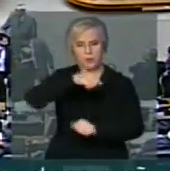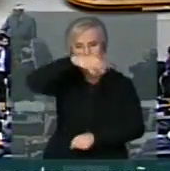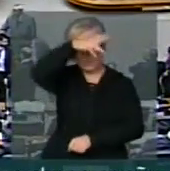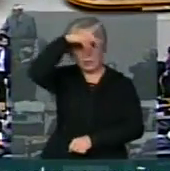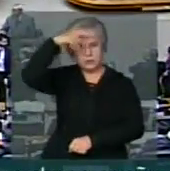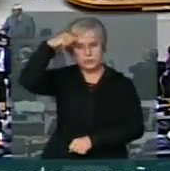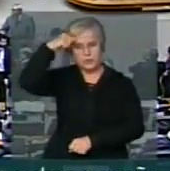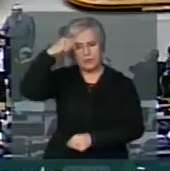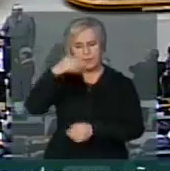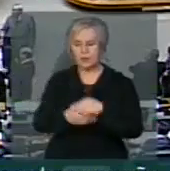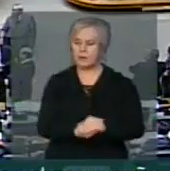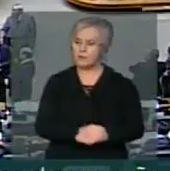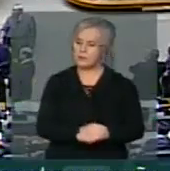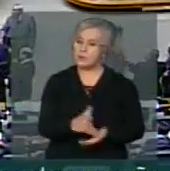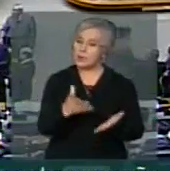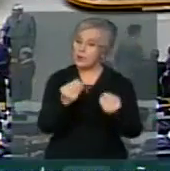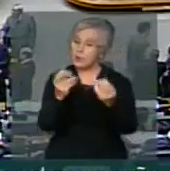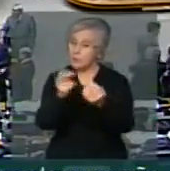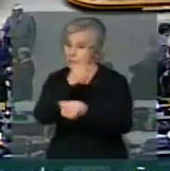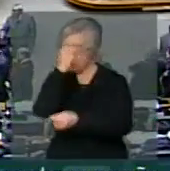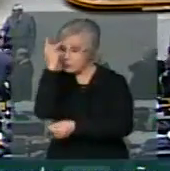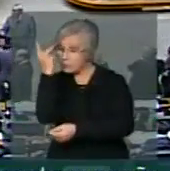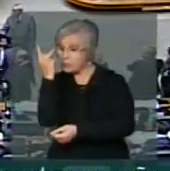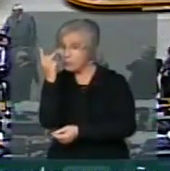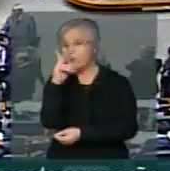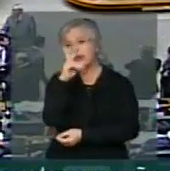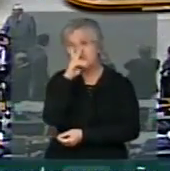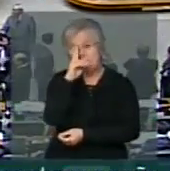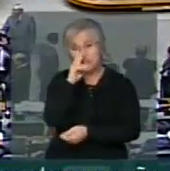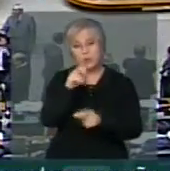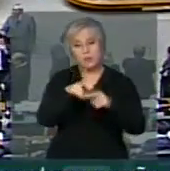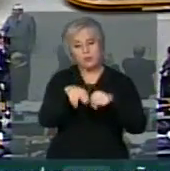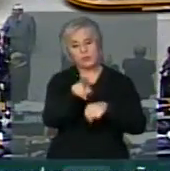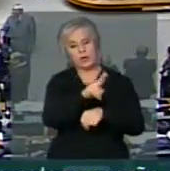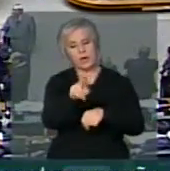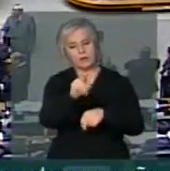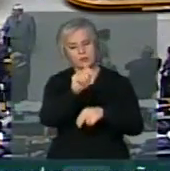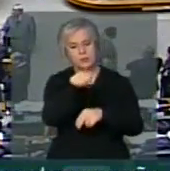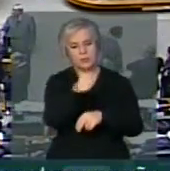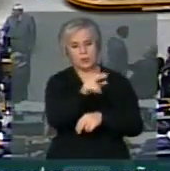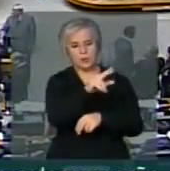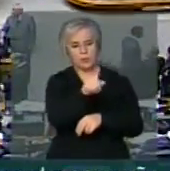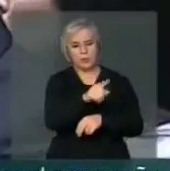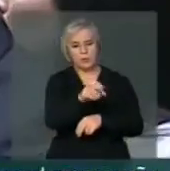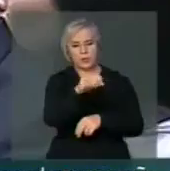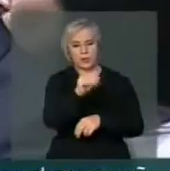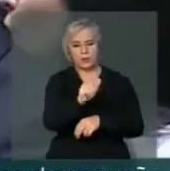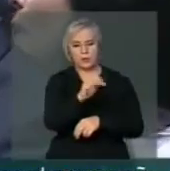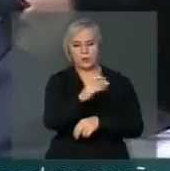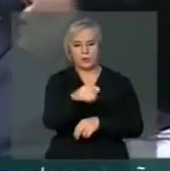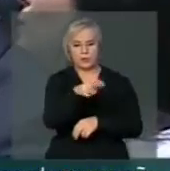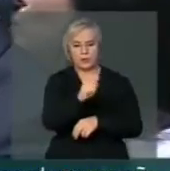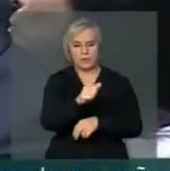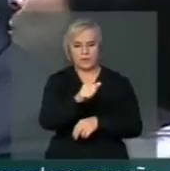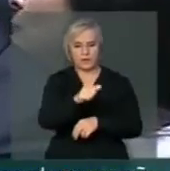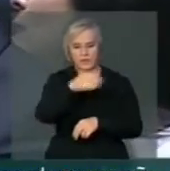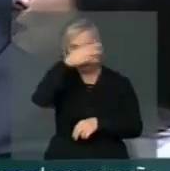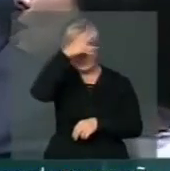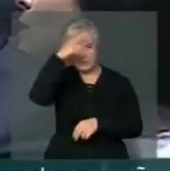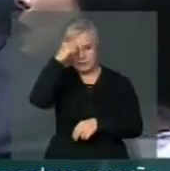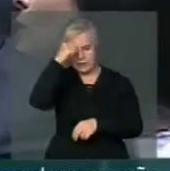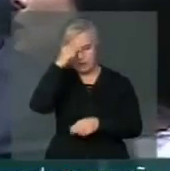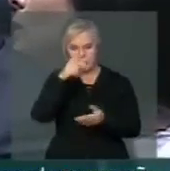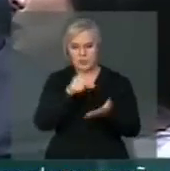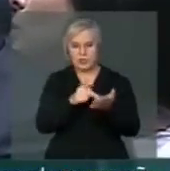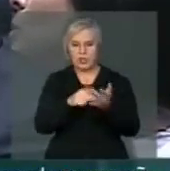Uma visão de pessoas que acham que por se chamar Zona Franca, existe verdadeiramente, o que não é verdade, uma